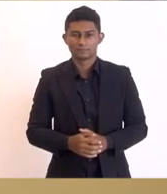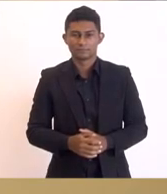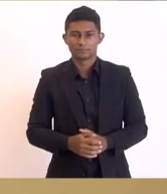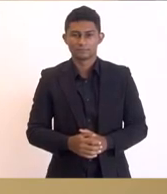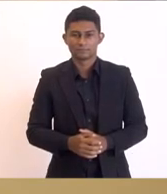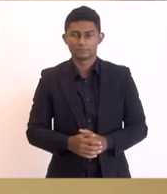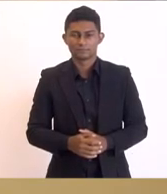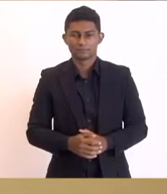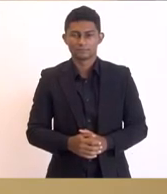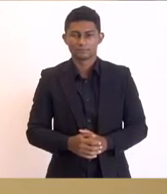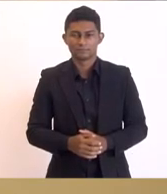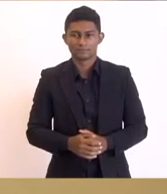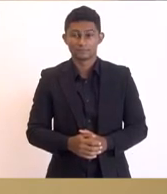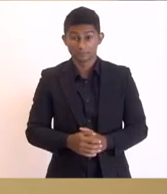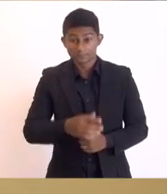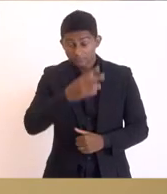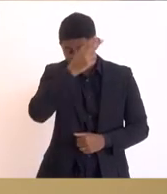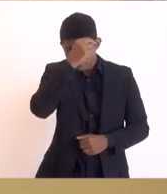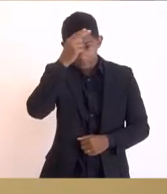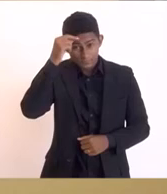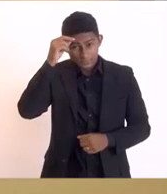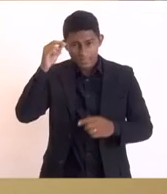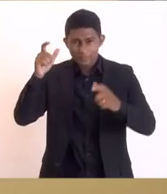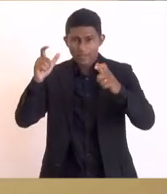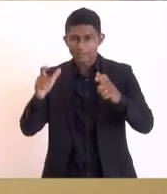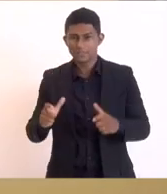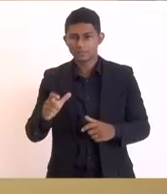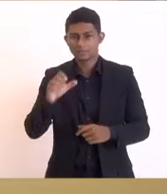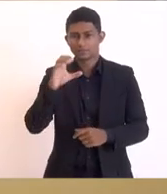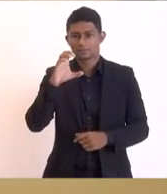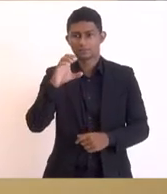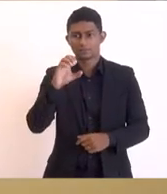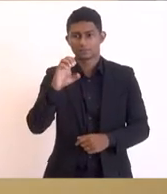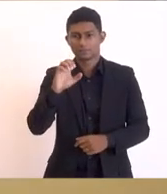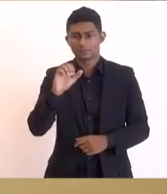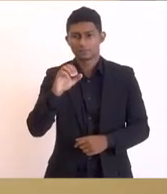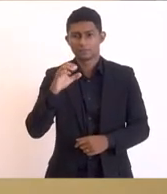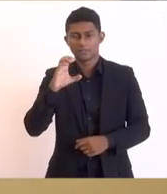o prefeito de Casimiro, depois